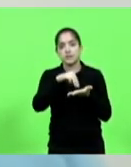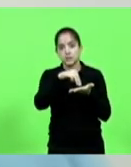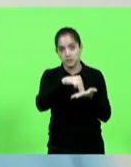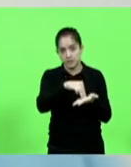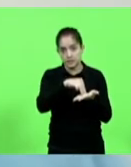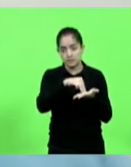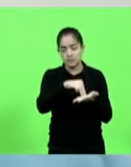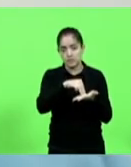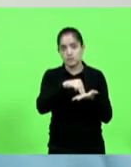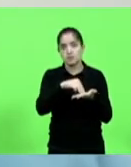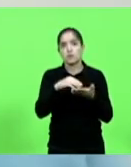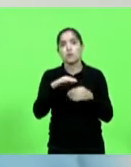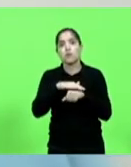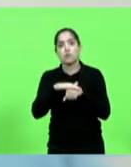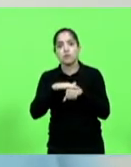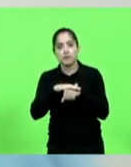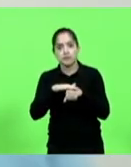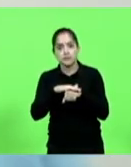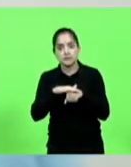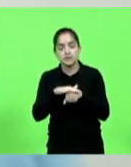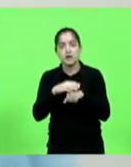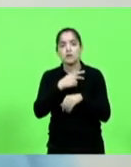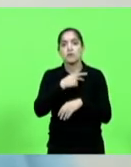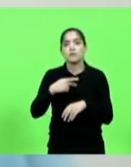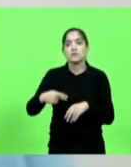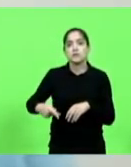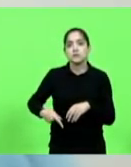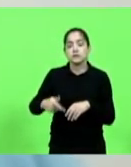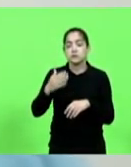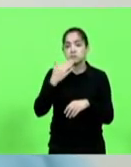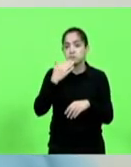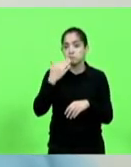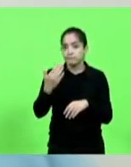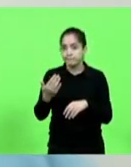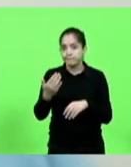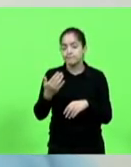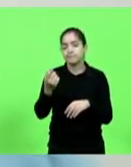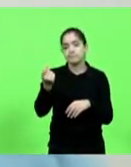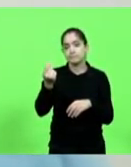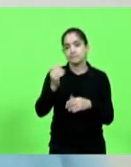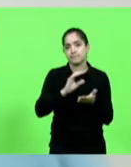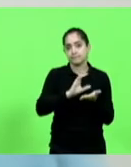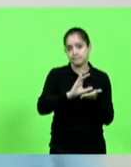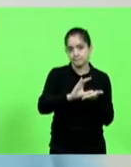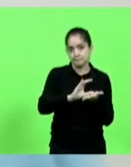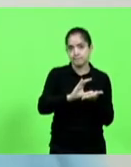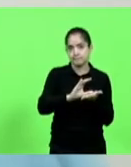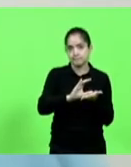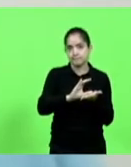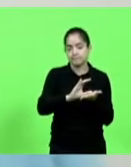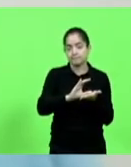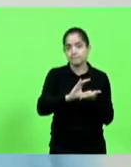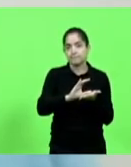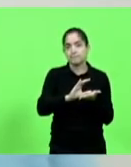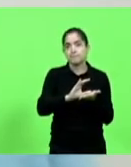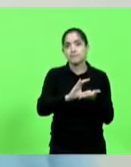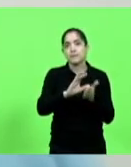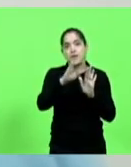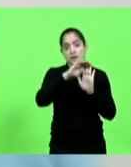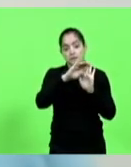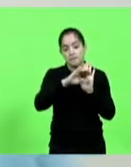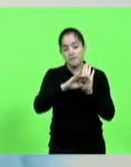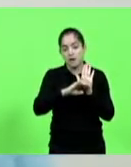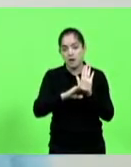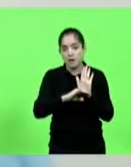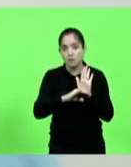uma conversa com o presidente da LESC para pedir que esse recurso seja colocado em pauta, né? Ou, caso